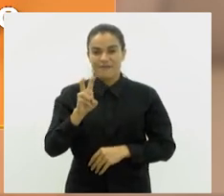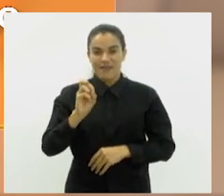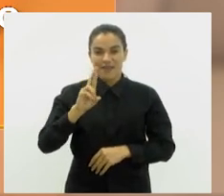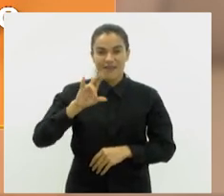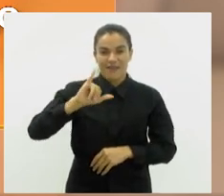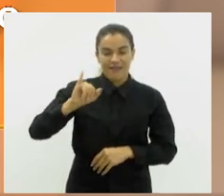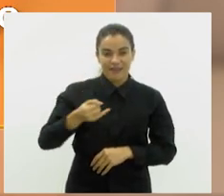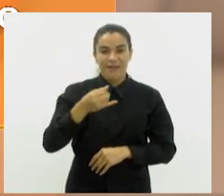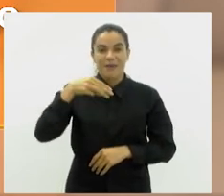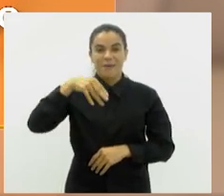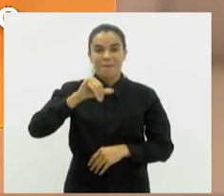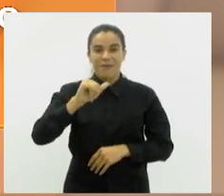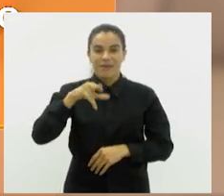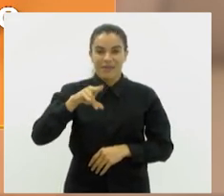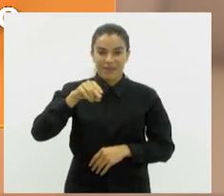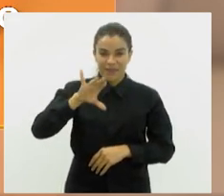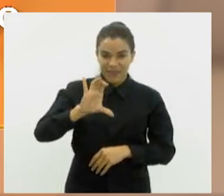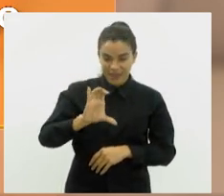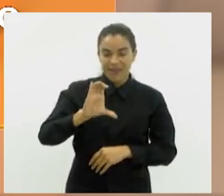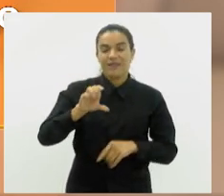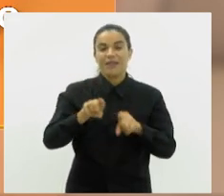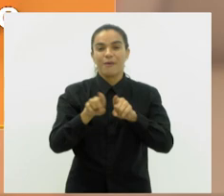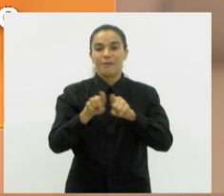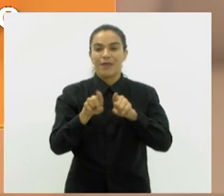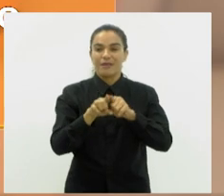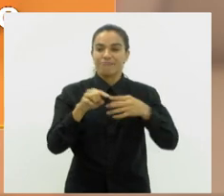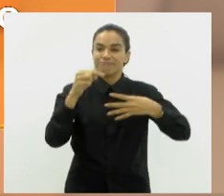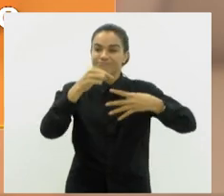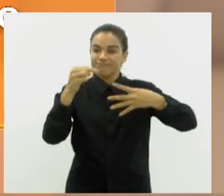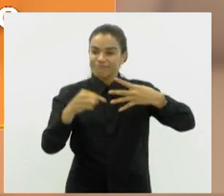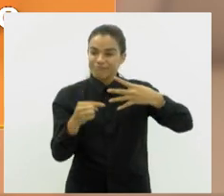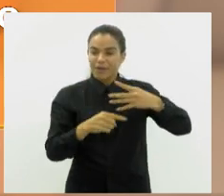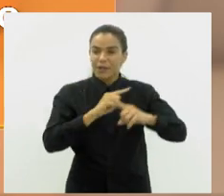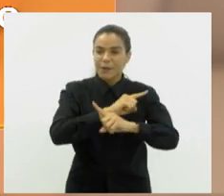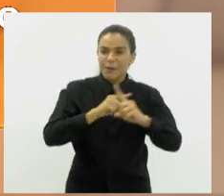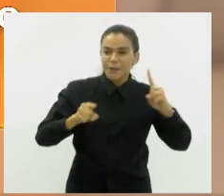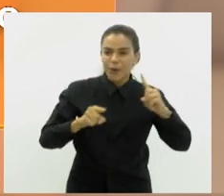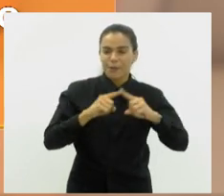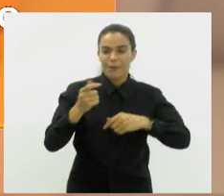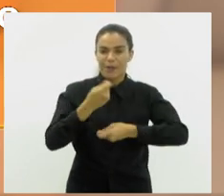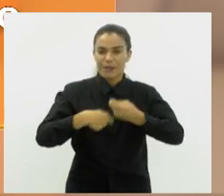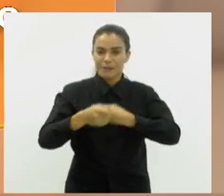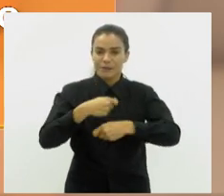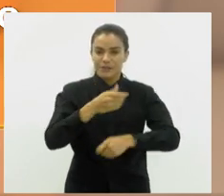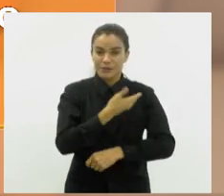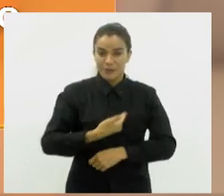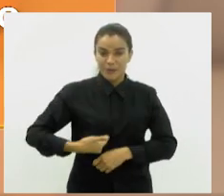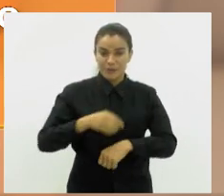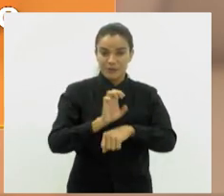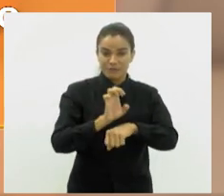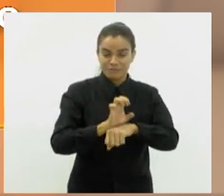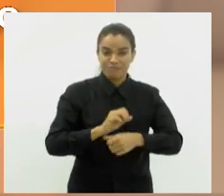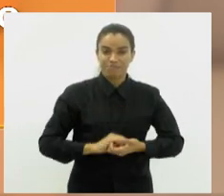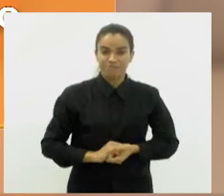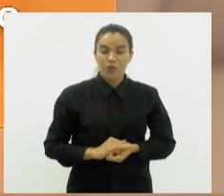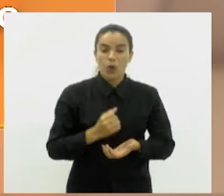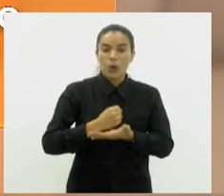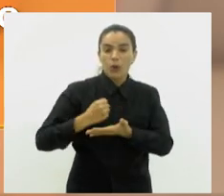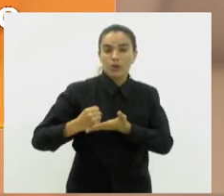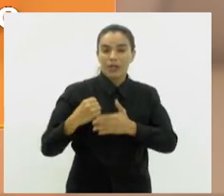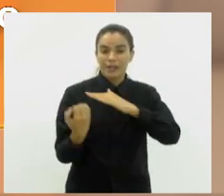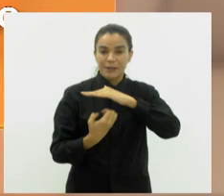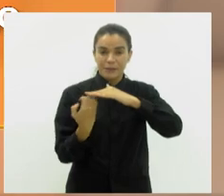Carlos Mink, professor Josemar e Vinícius Cozolino, que proíbe que a administração pública estadual contrate